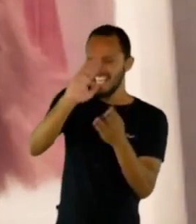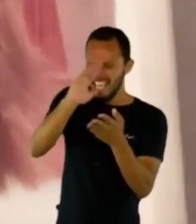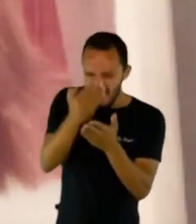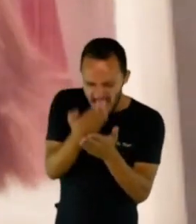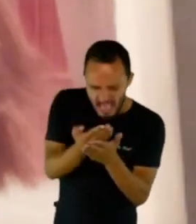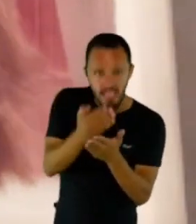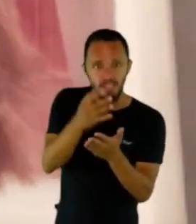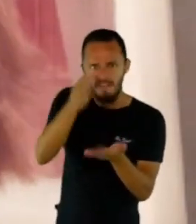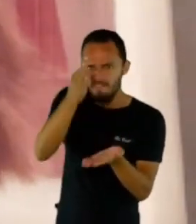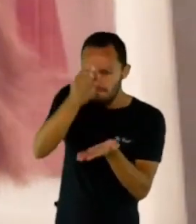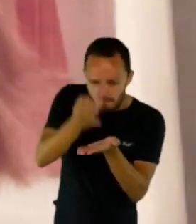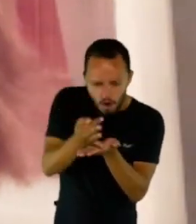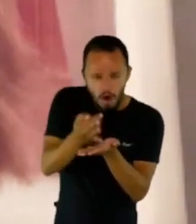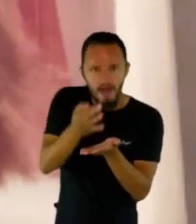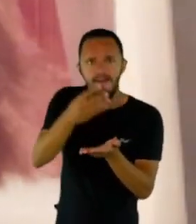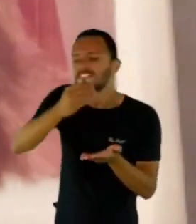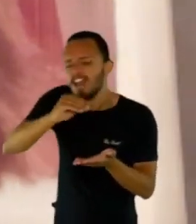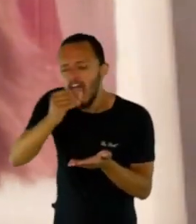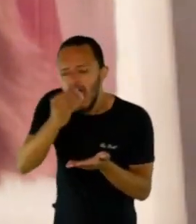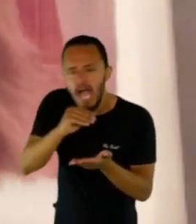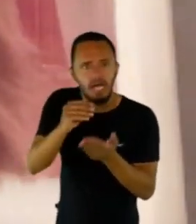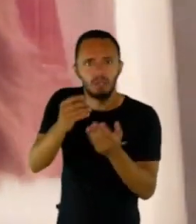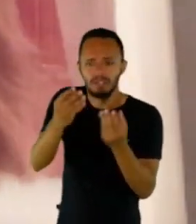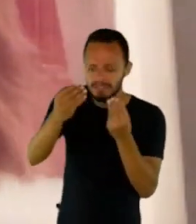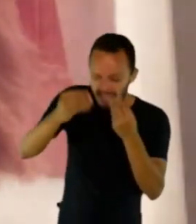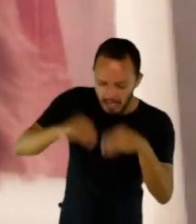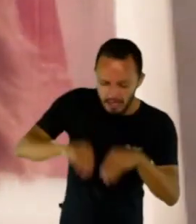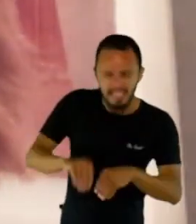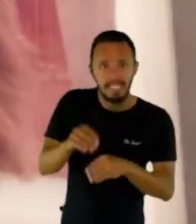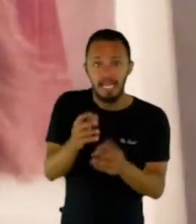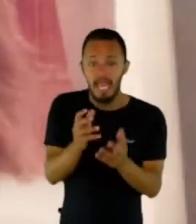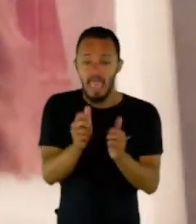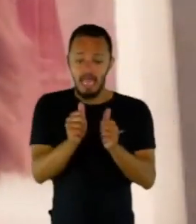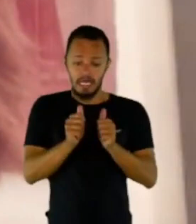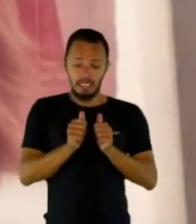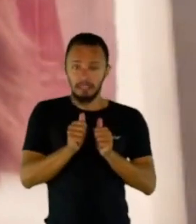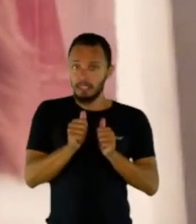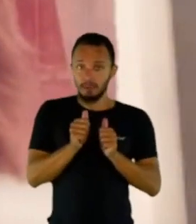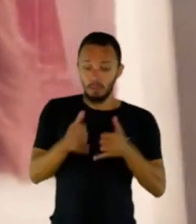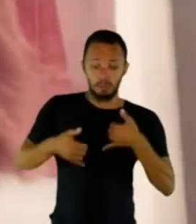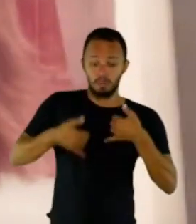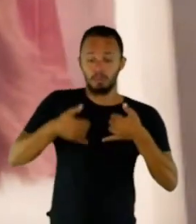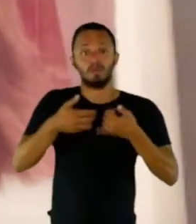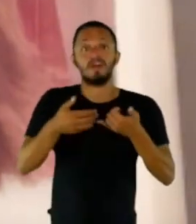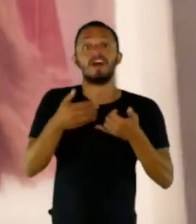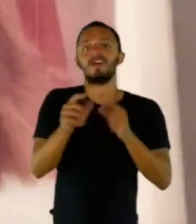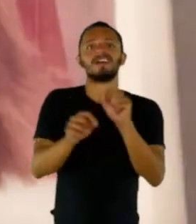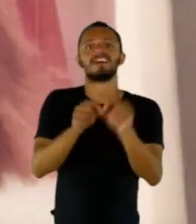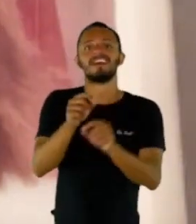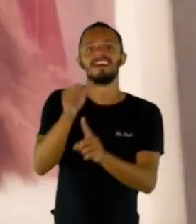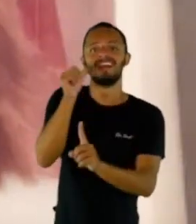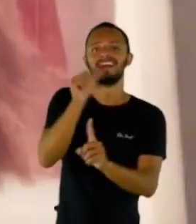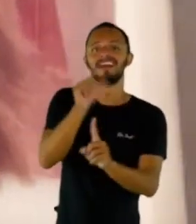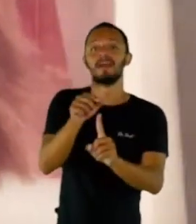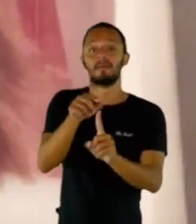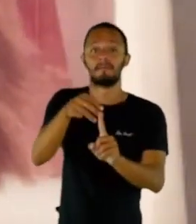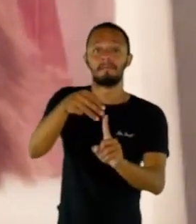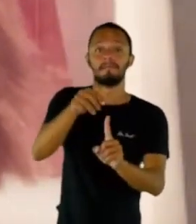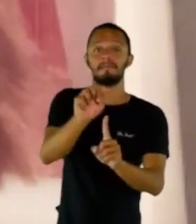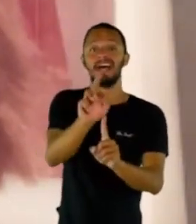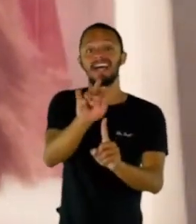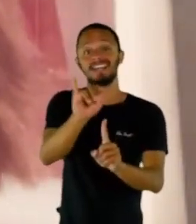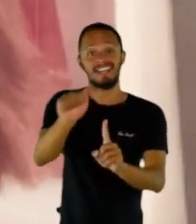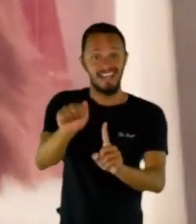exemplares, derrotadas, santas, recatadas ou putas. Marias, mulheres. E entre histórias